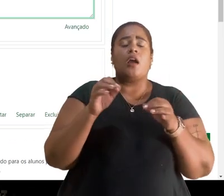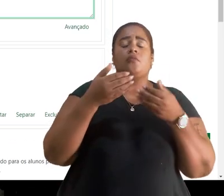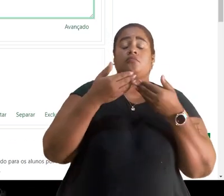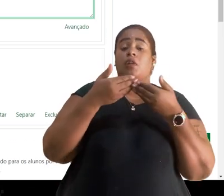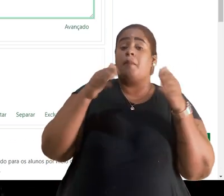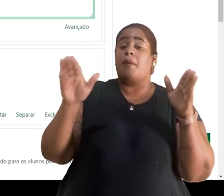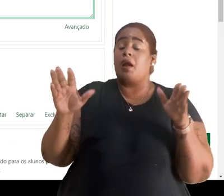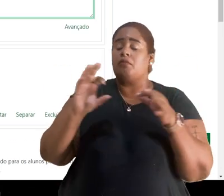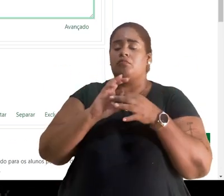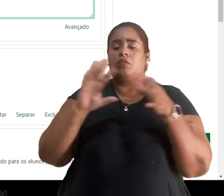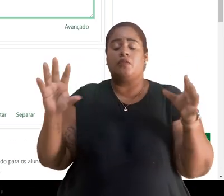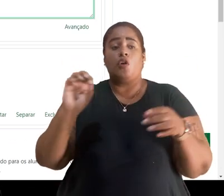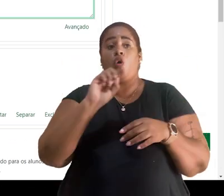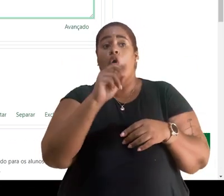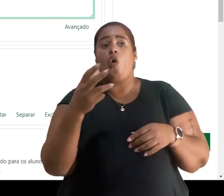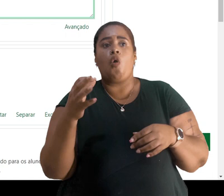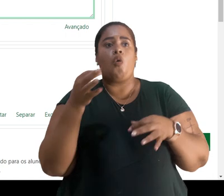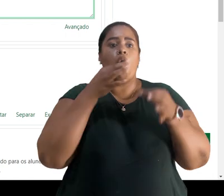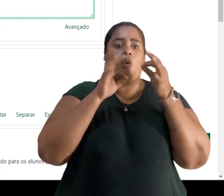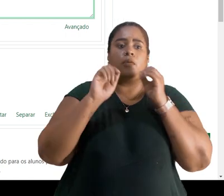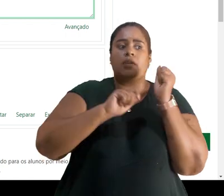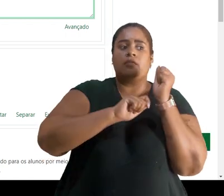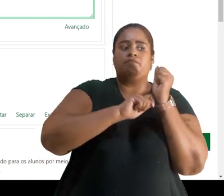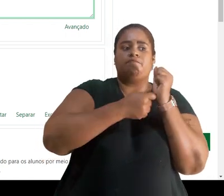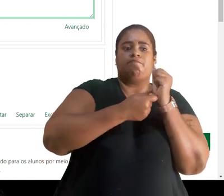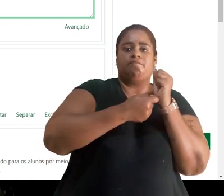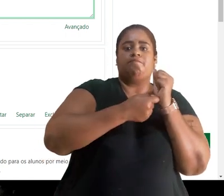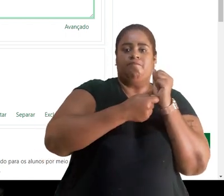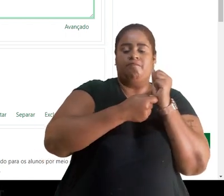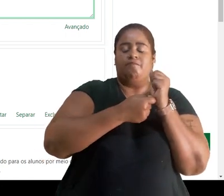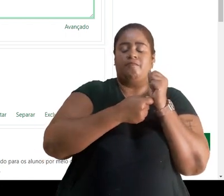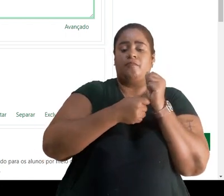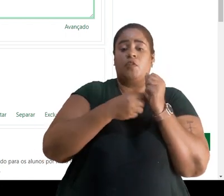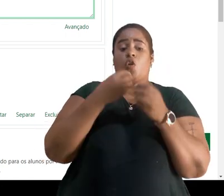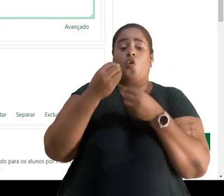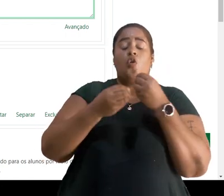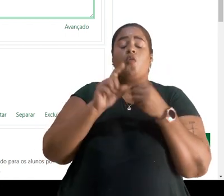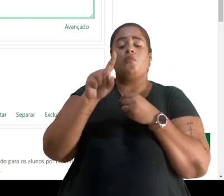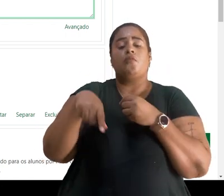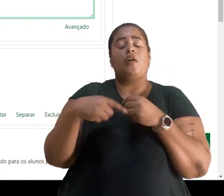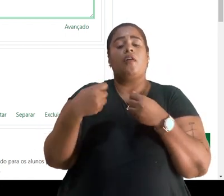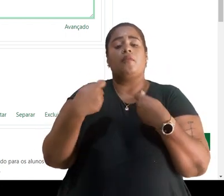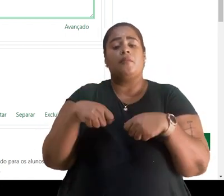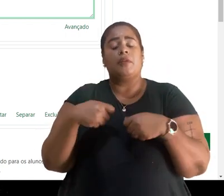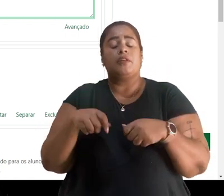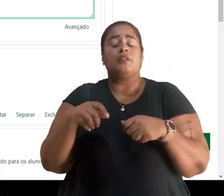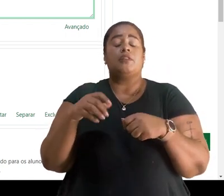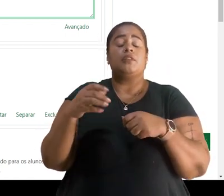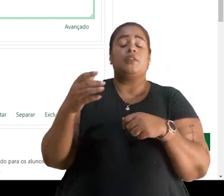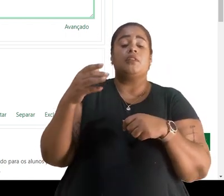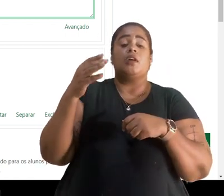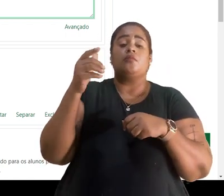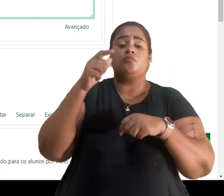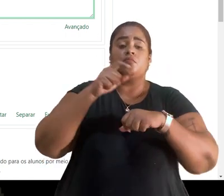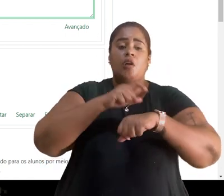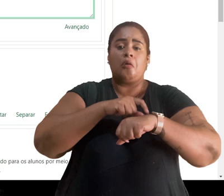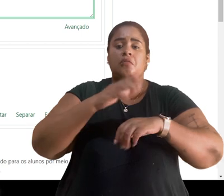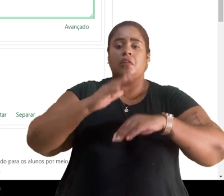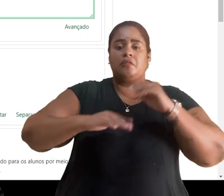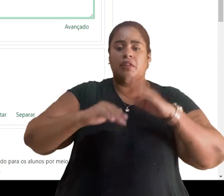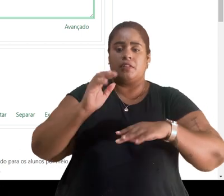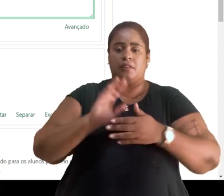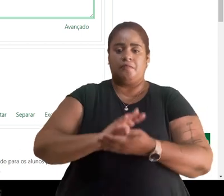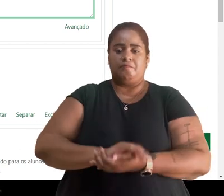realizando um comentário de forma pública ou de forma privada conforme o que for conveniente no